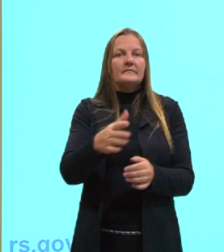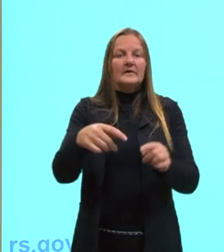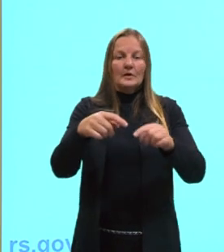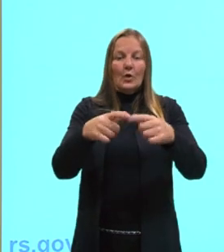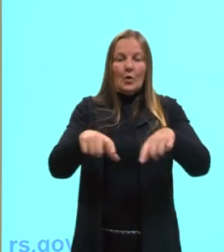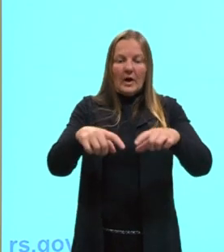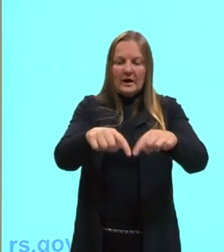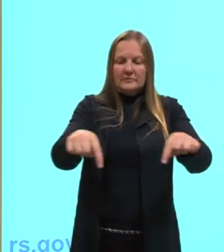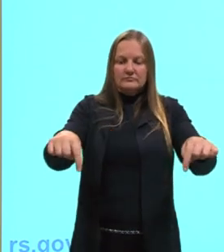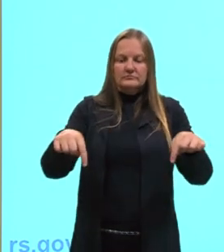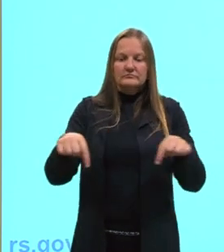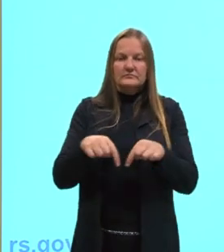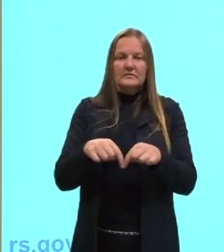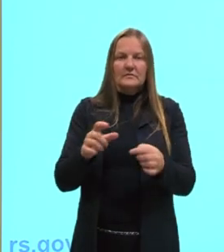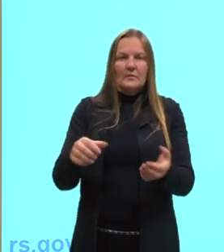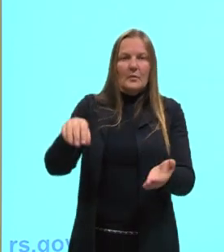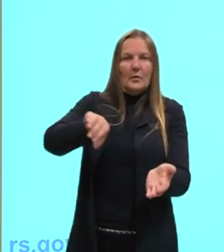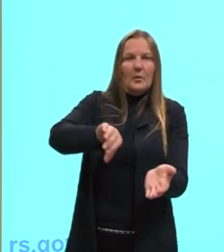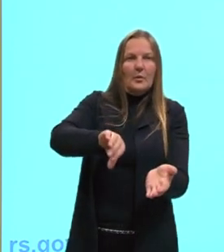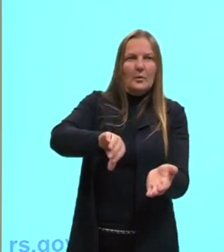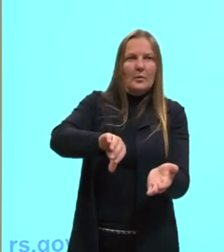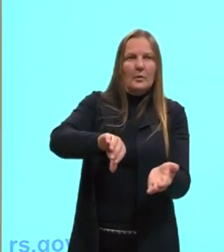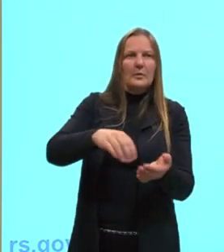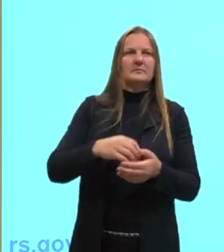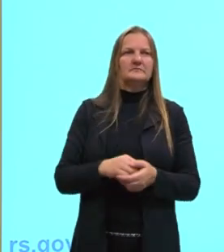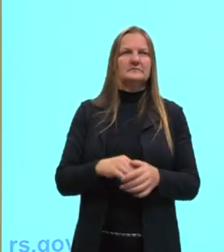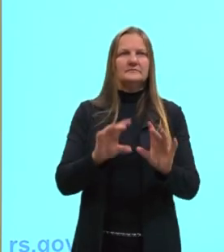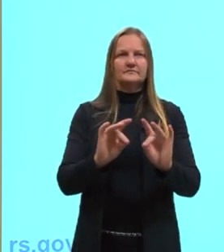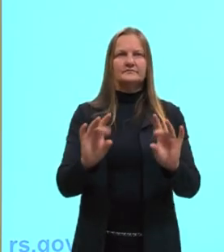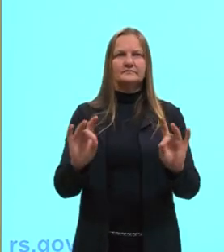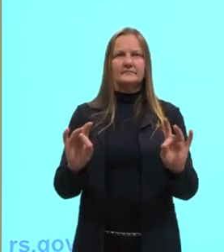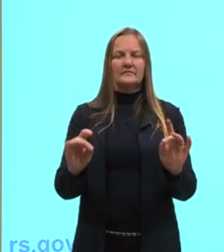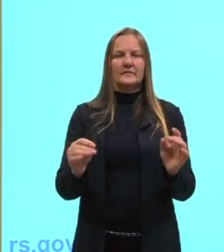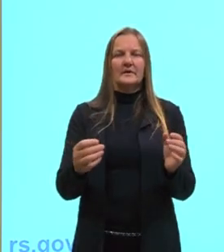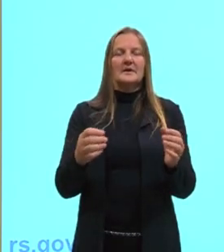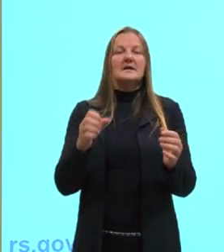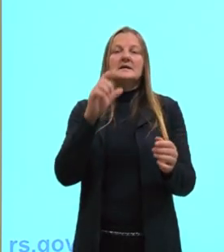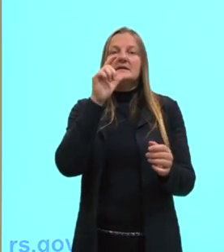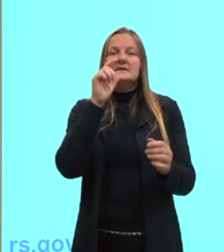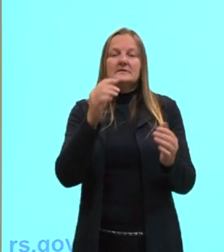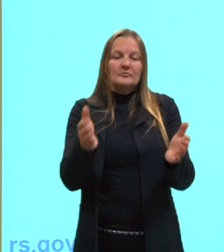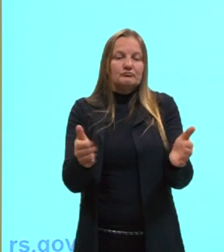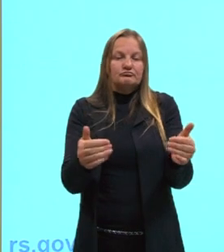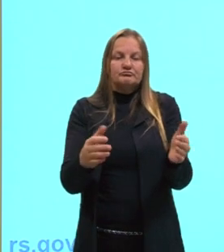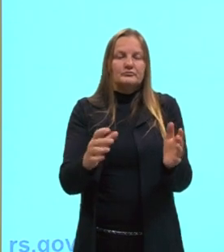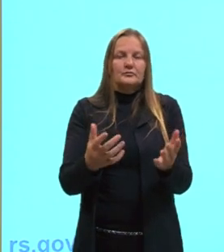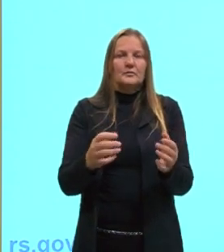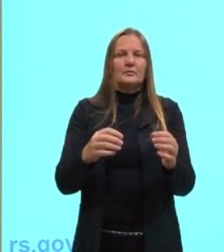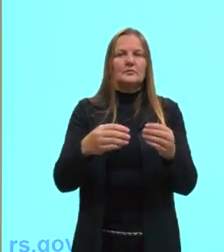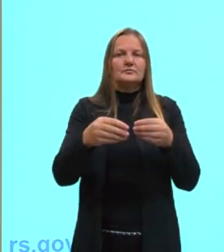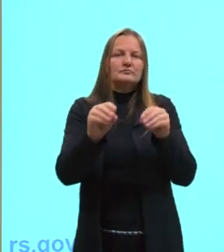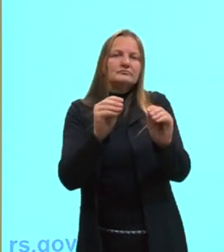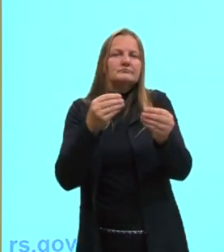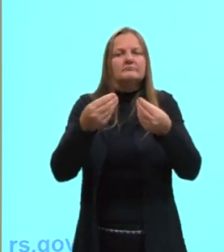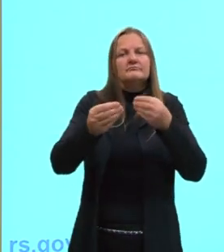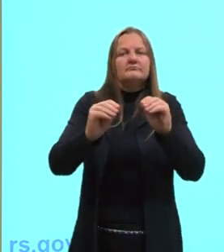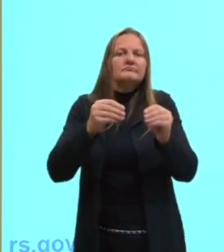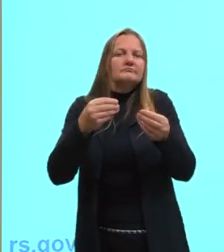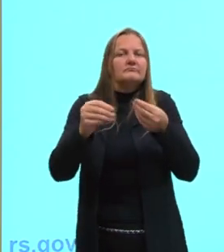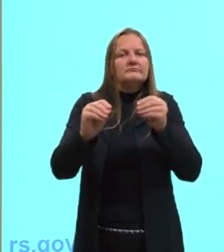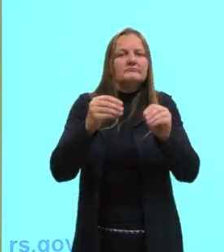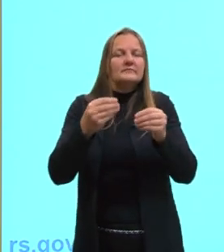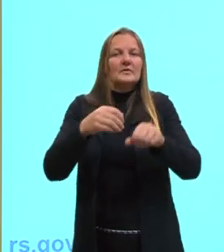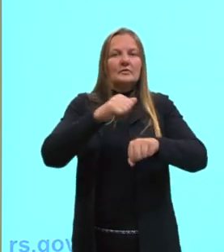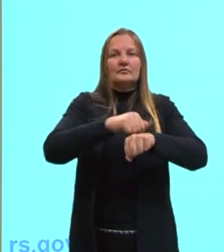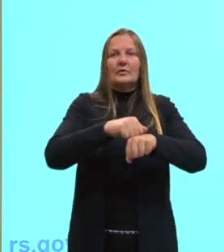colocando o líquido, Ele vai, então, aderir à forma do recipiente. Pode fluir livremente, Porque o sólido a gente